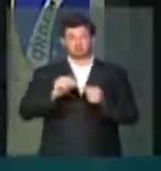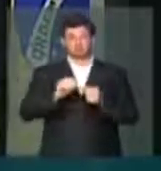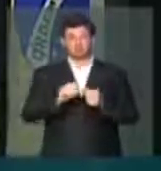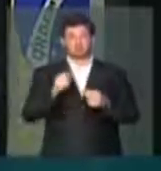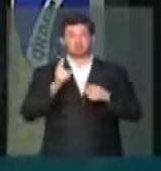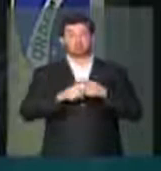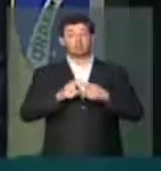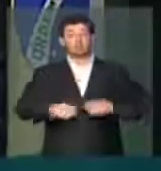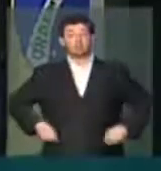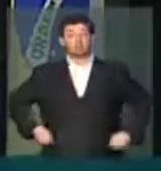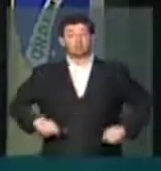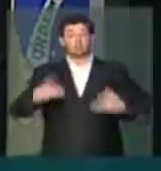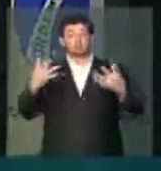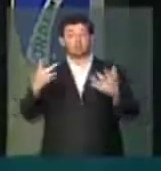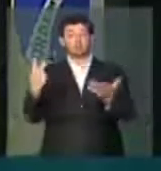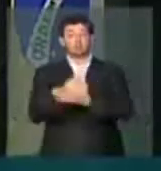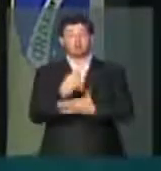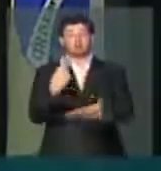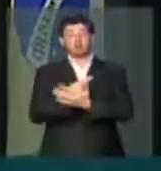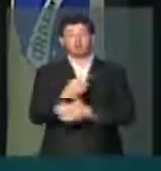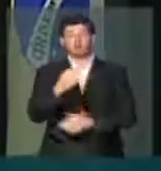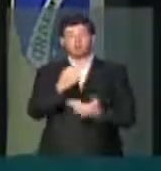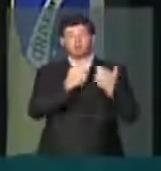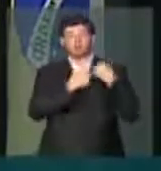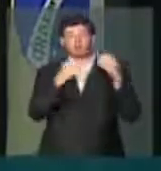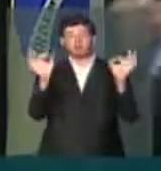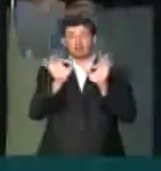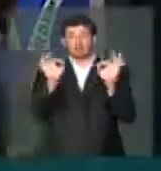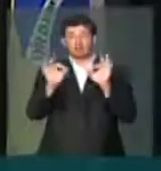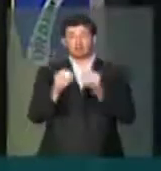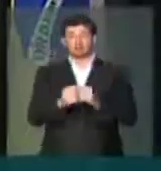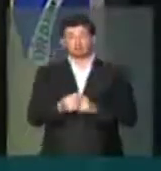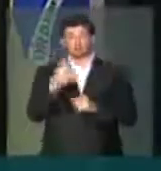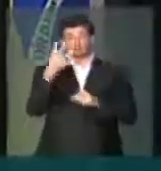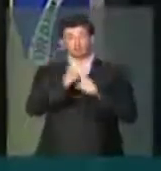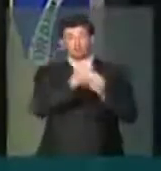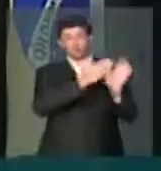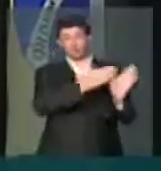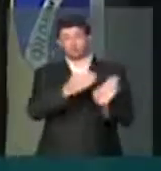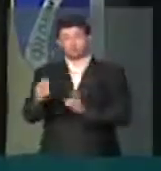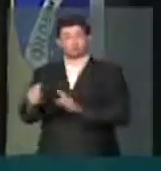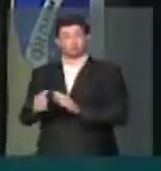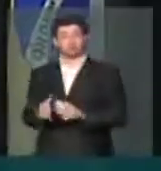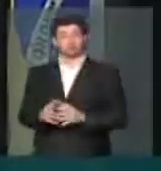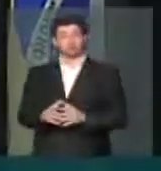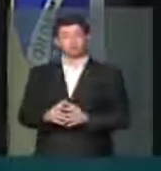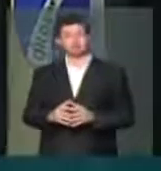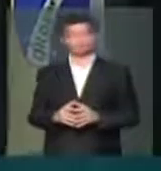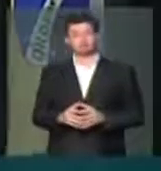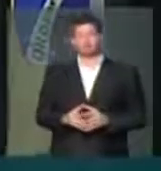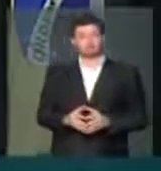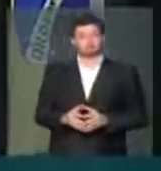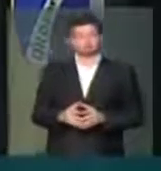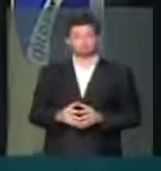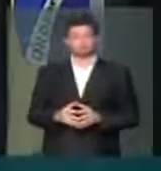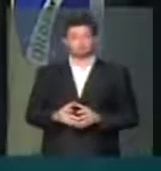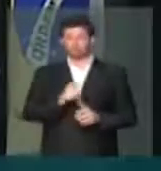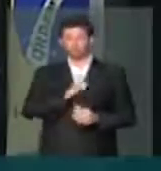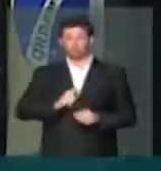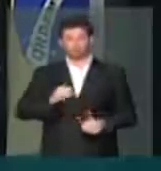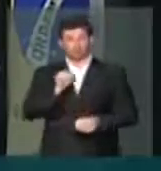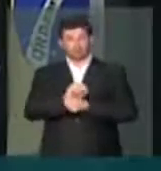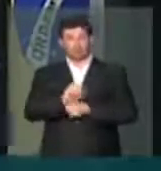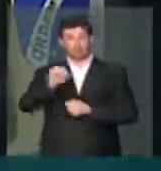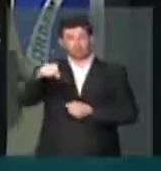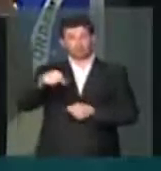porque o gastou de forma irresponsável ao longo do seu primeiro mandato. E a máquina está parando, sim,